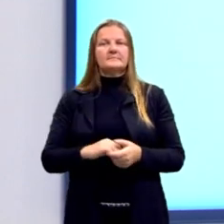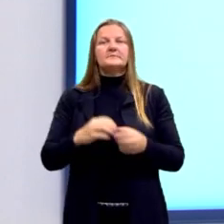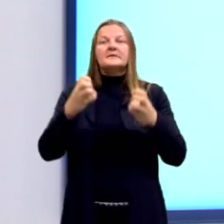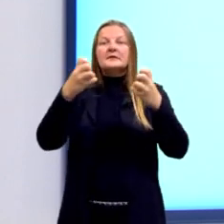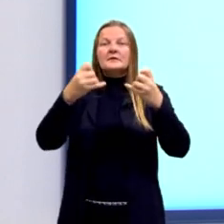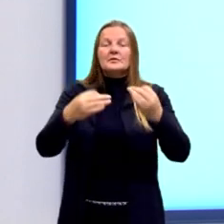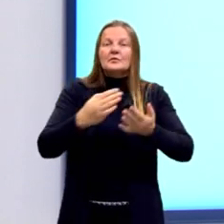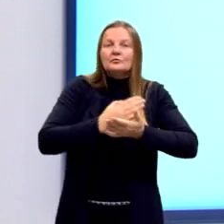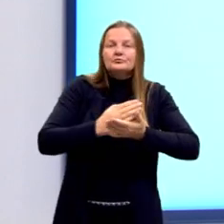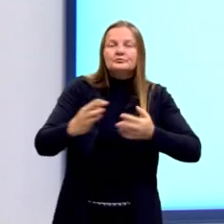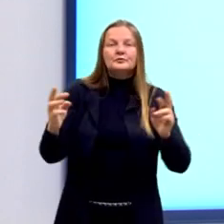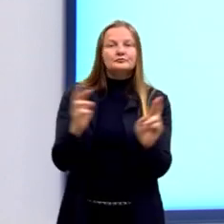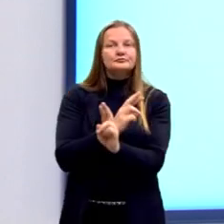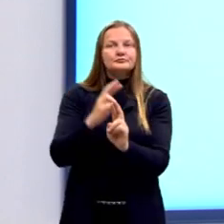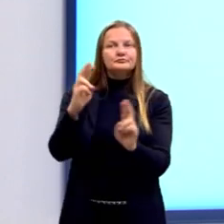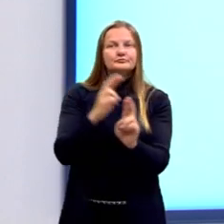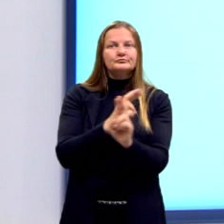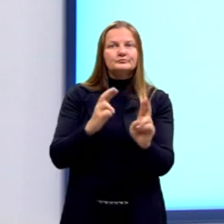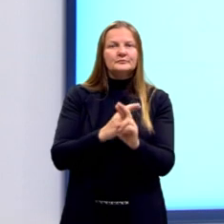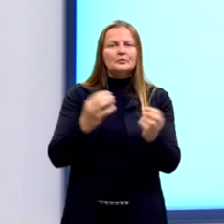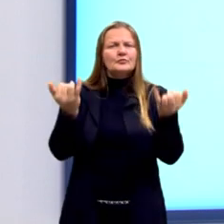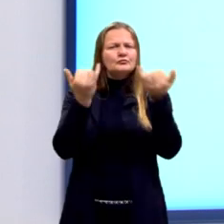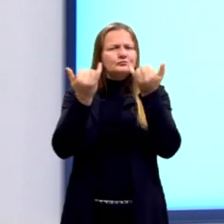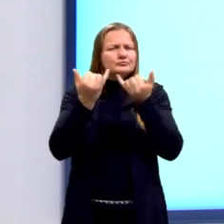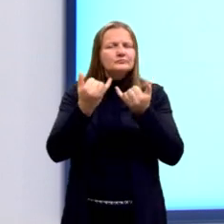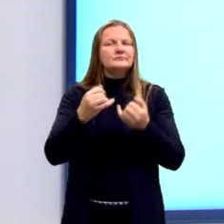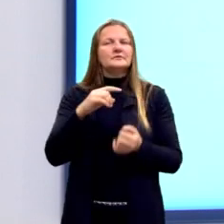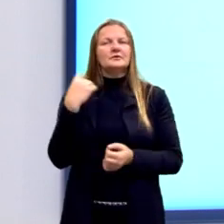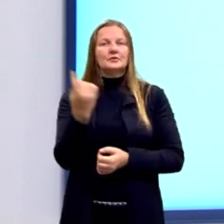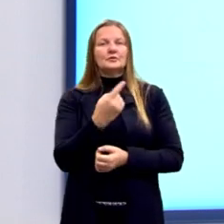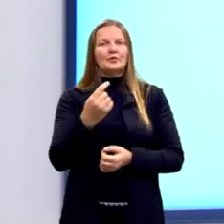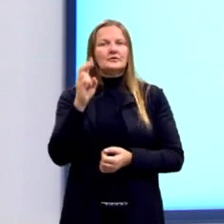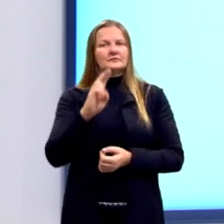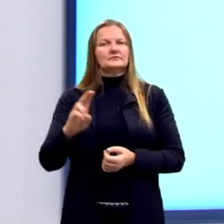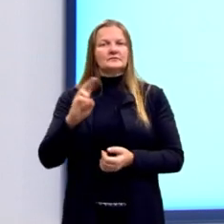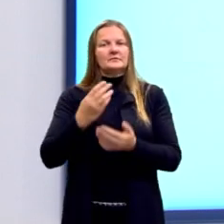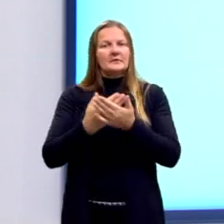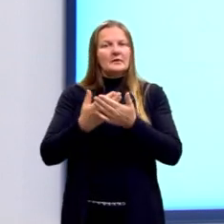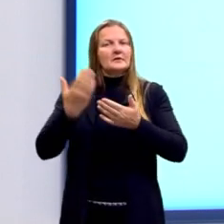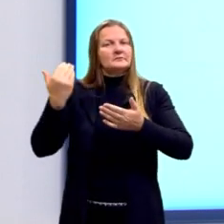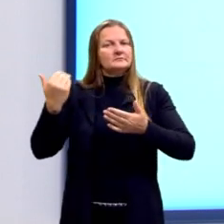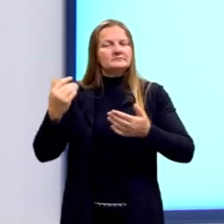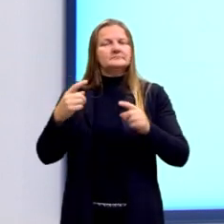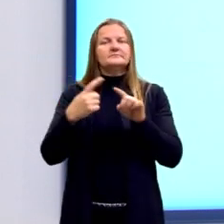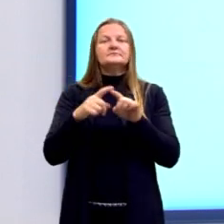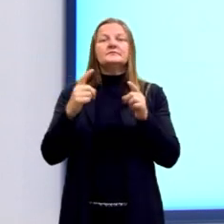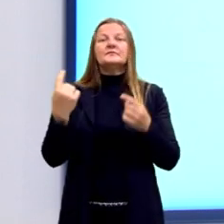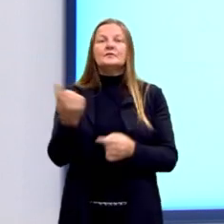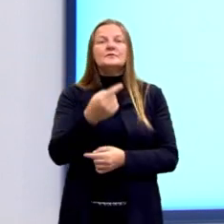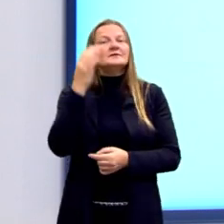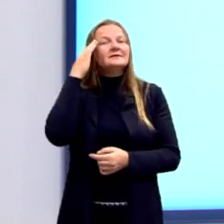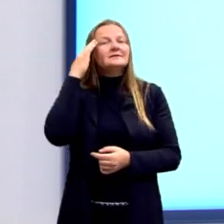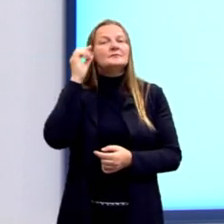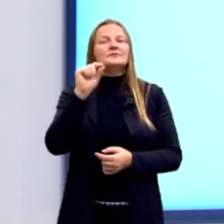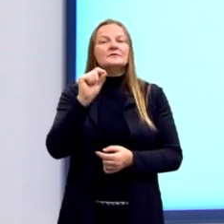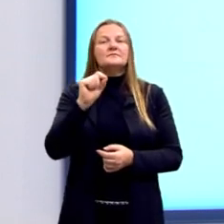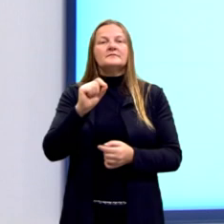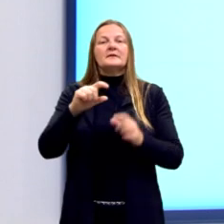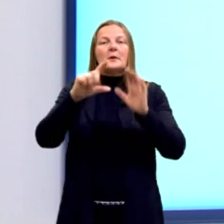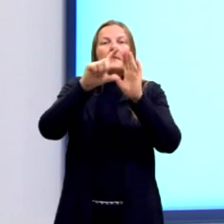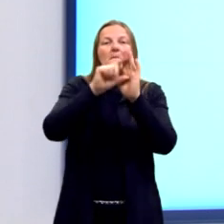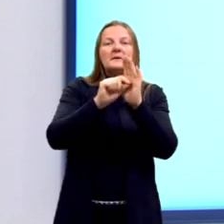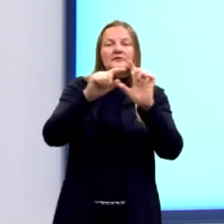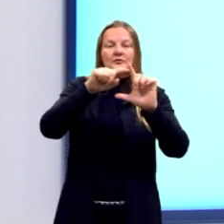partir dessa relação e dos conhecimentos que nós obtivemos na aula passada, nós sabemos que o menor